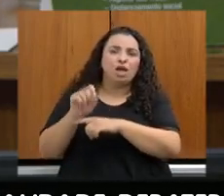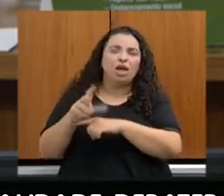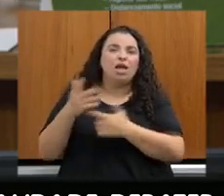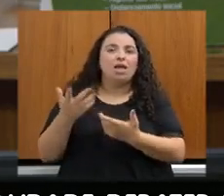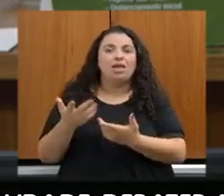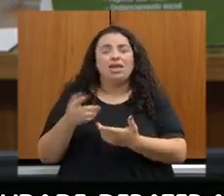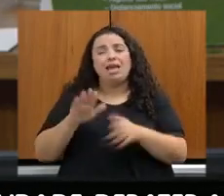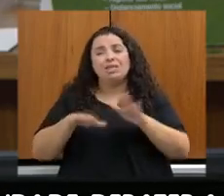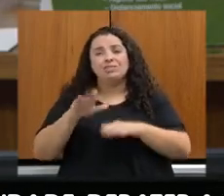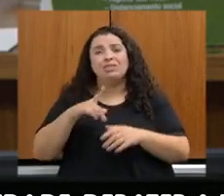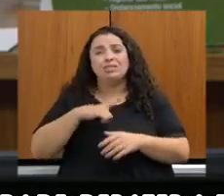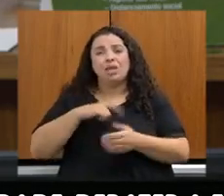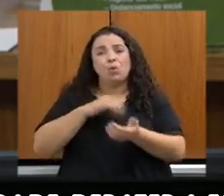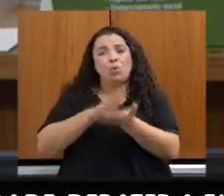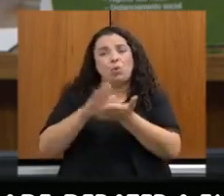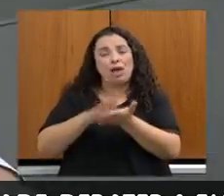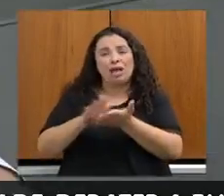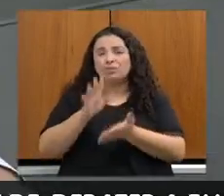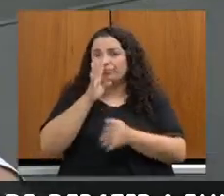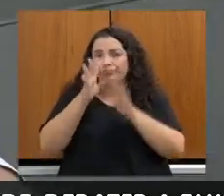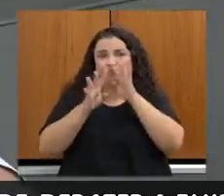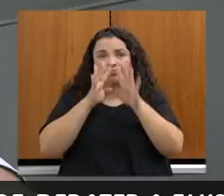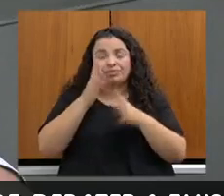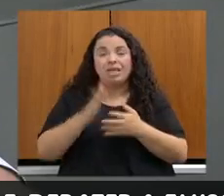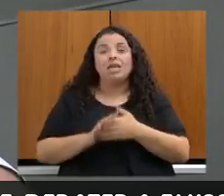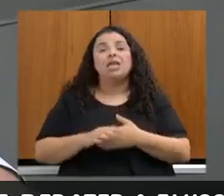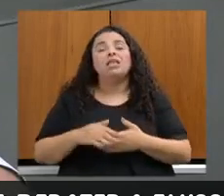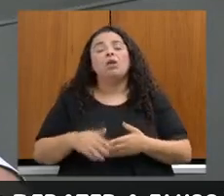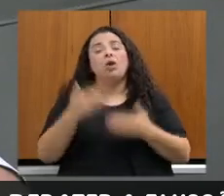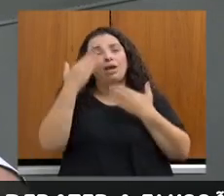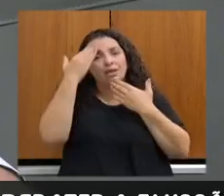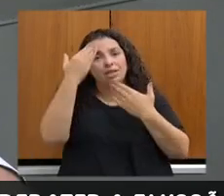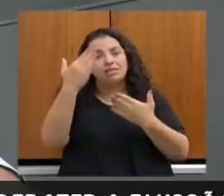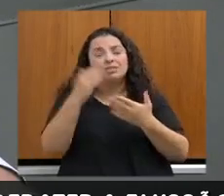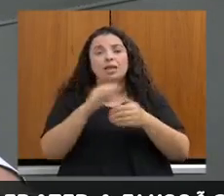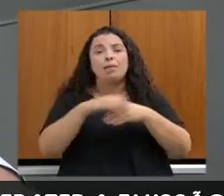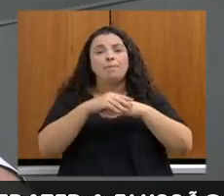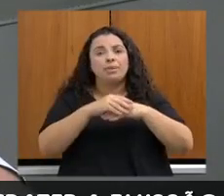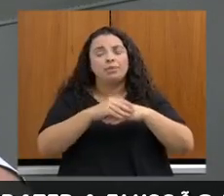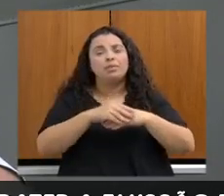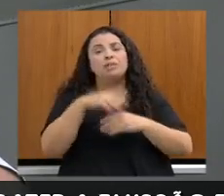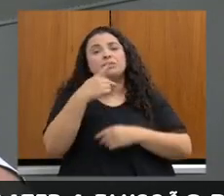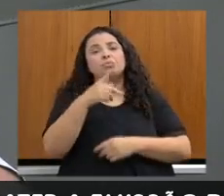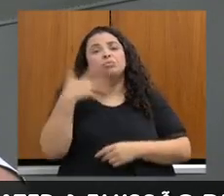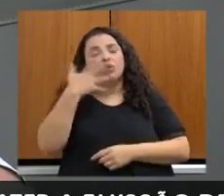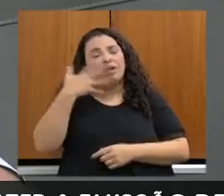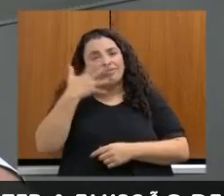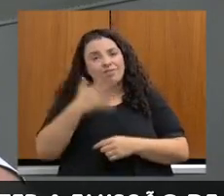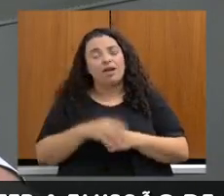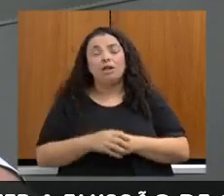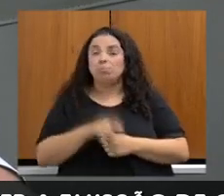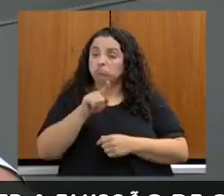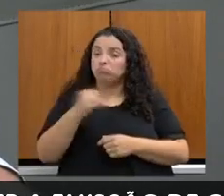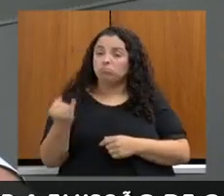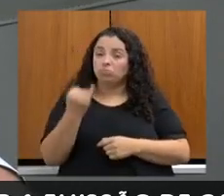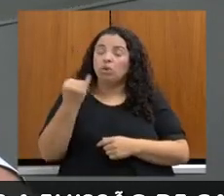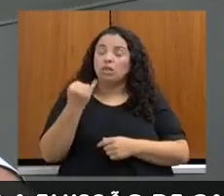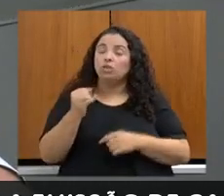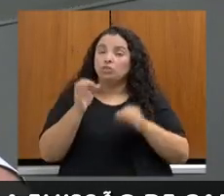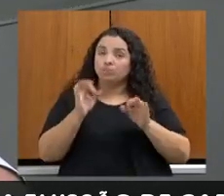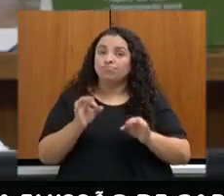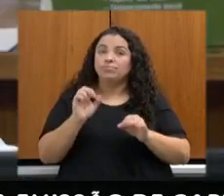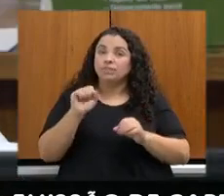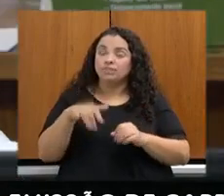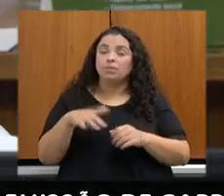desnecessário. Então, Gilmar, eu queria te agradecer e parabenizar pelas suas considerações, elas são muito importantes